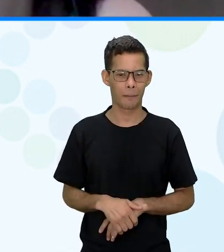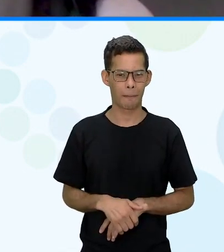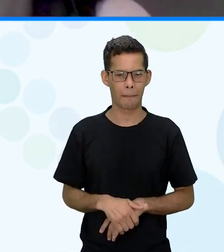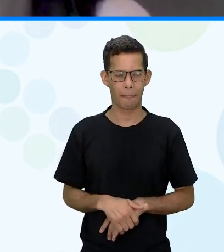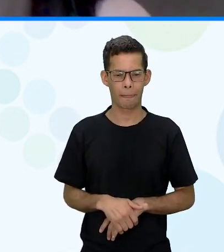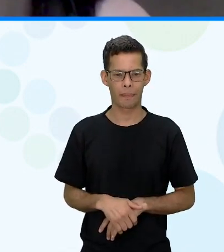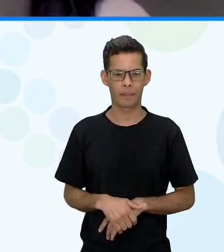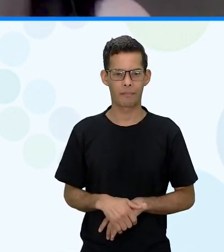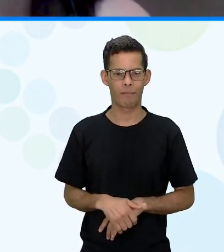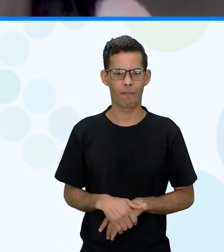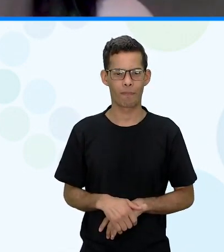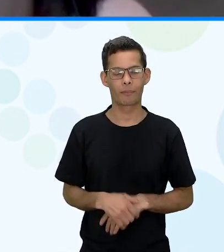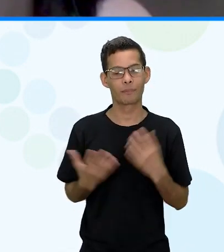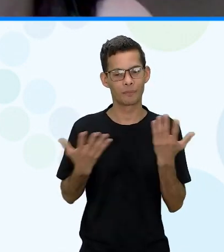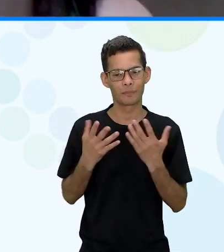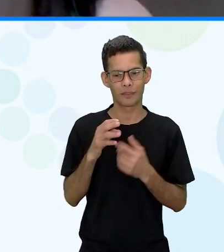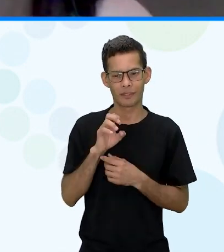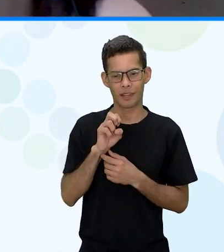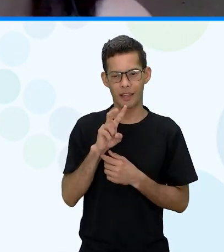Evelyn